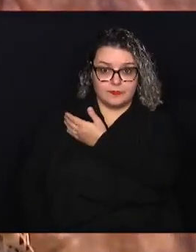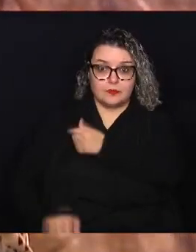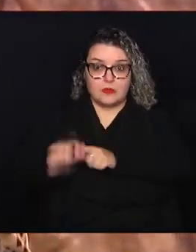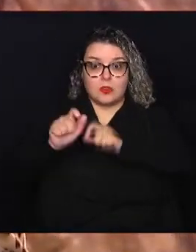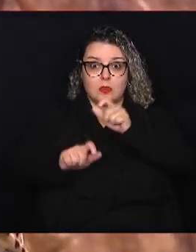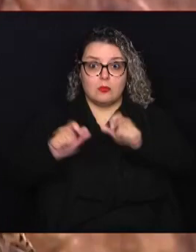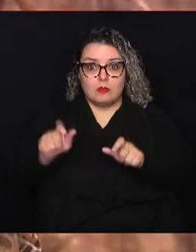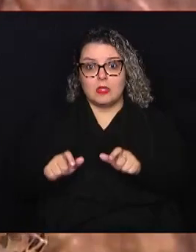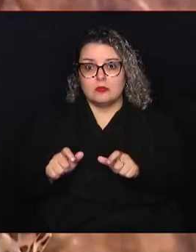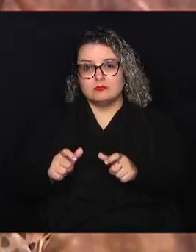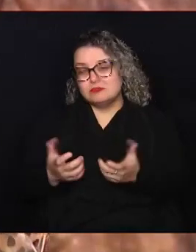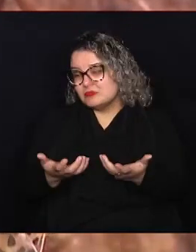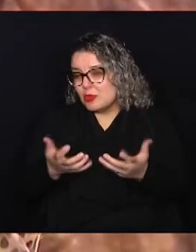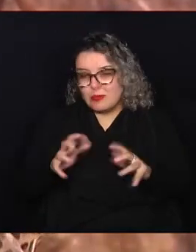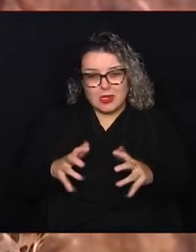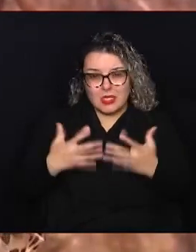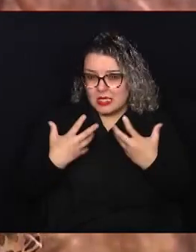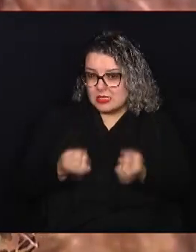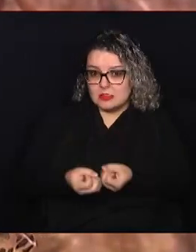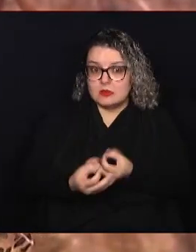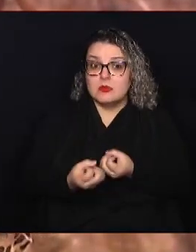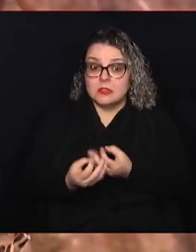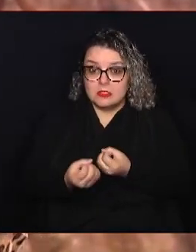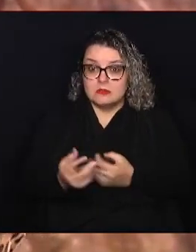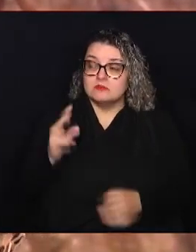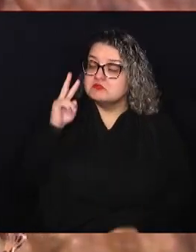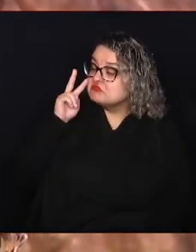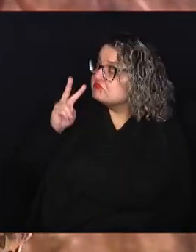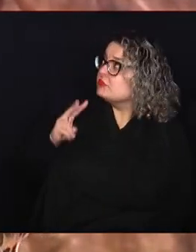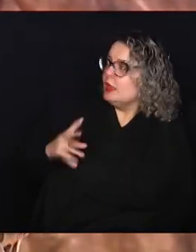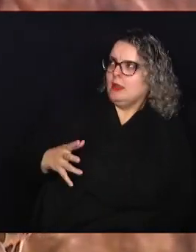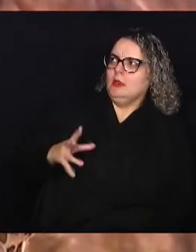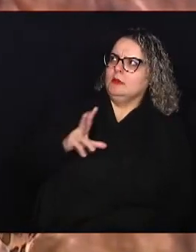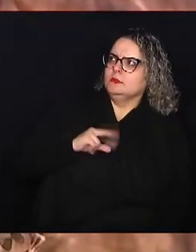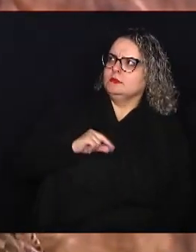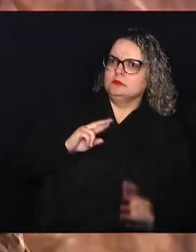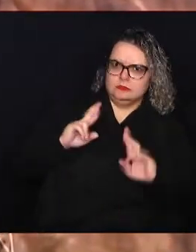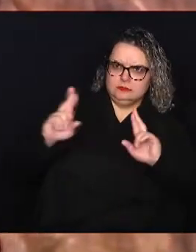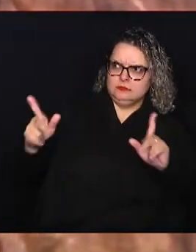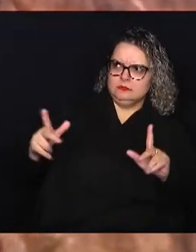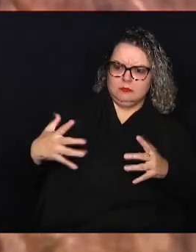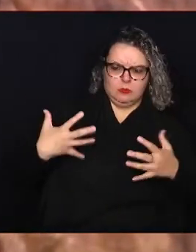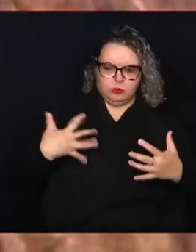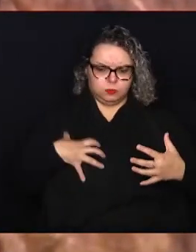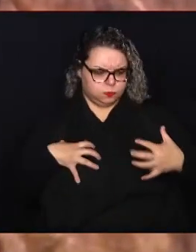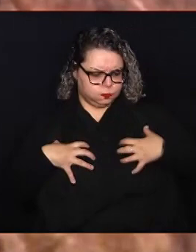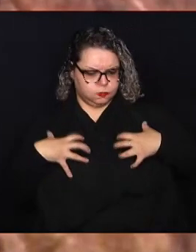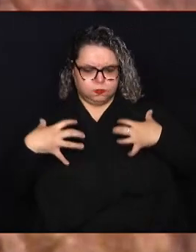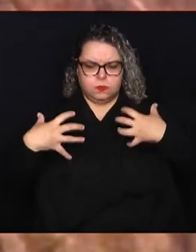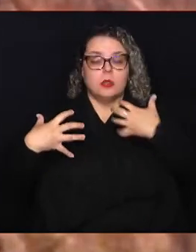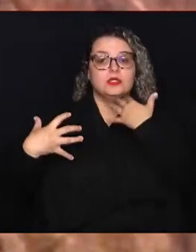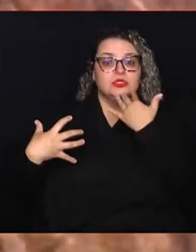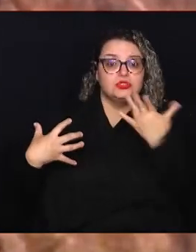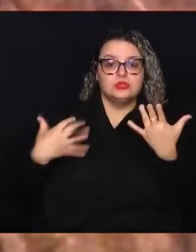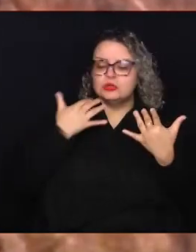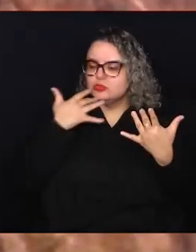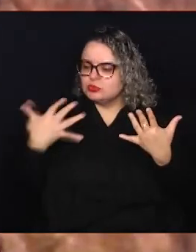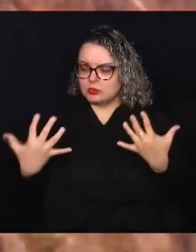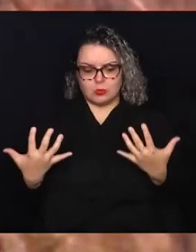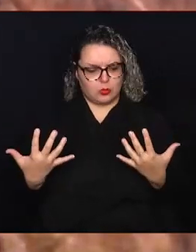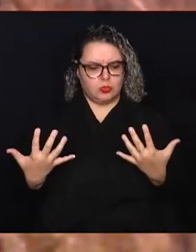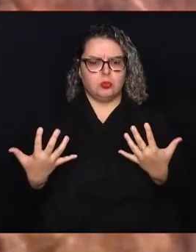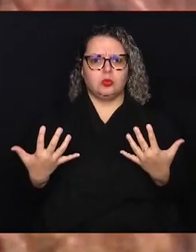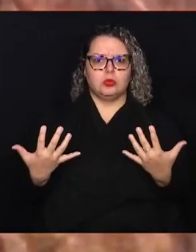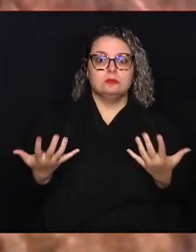passar, mesmo que ela não queira receber a informação, ela já se choca com a diferença de coloração de um lado e do